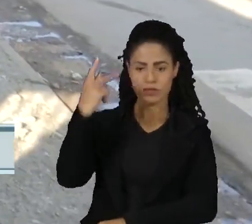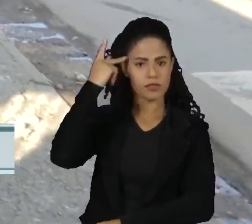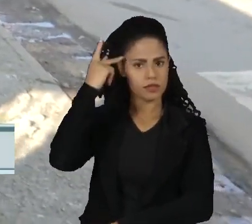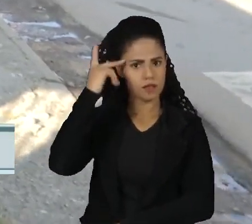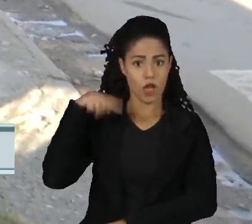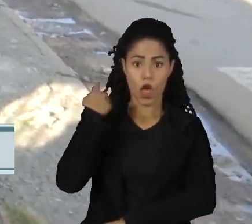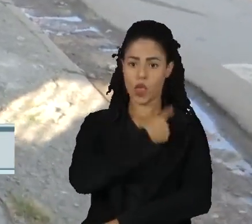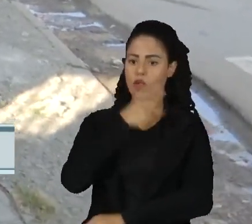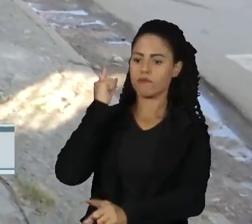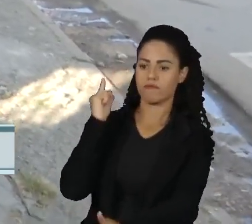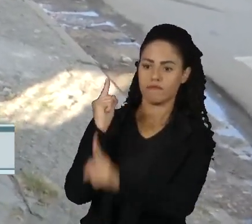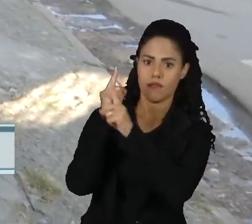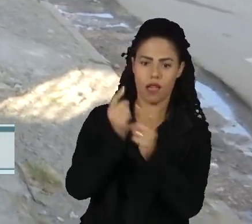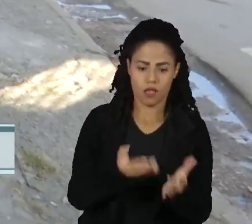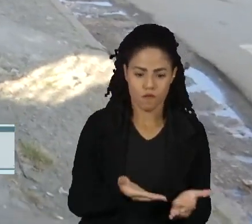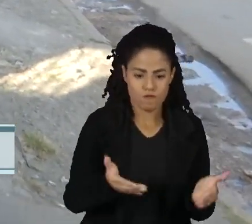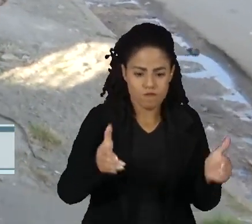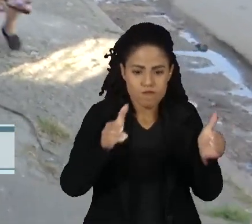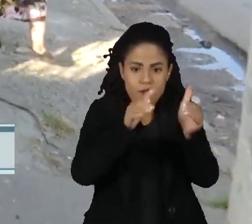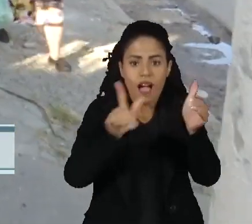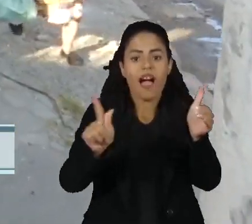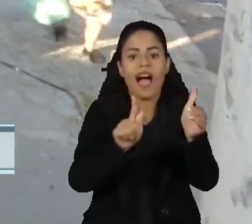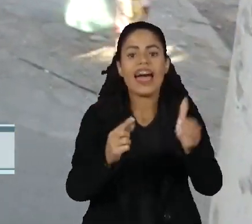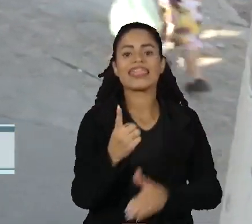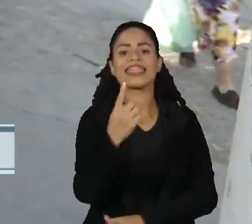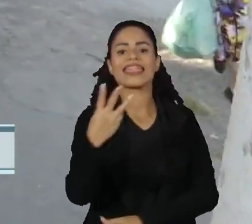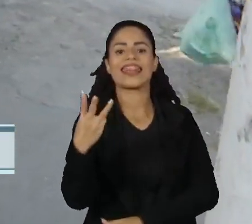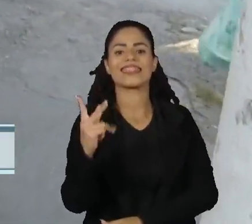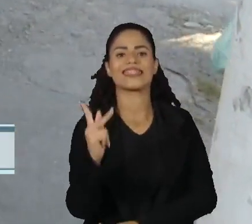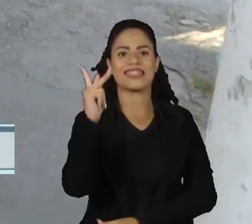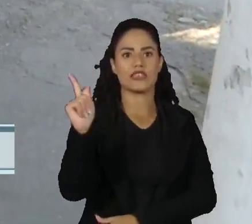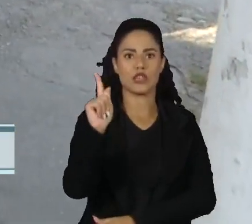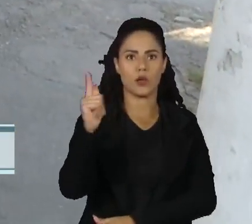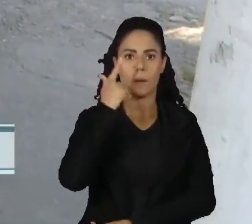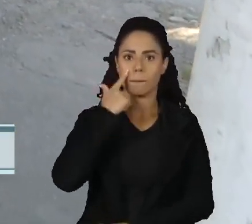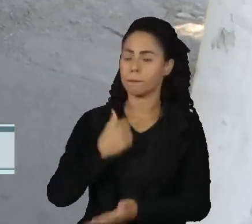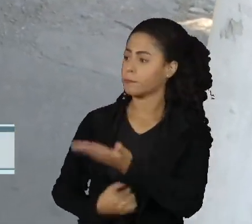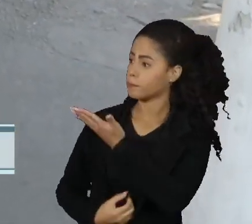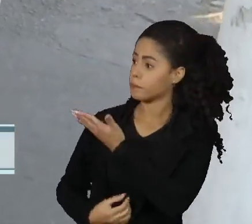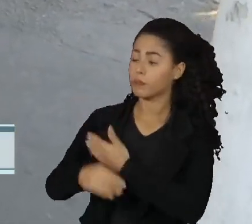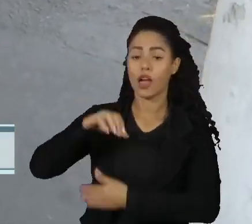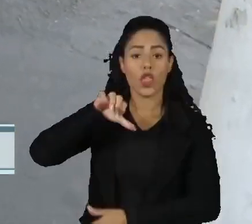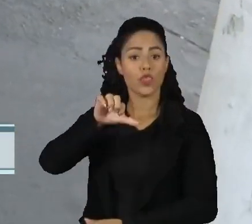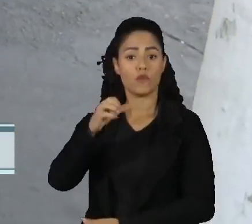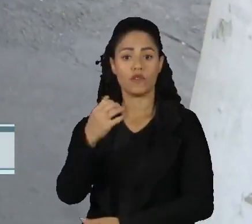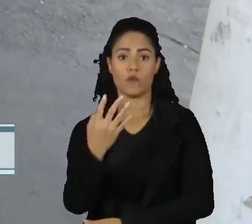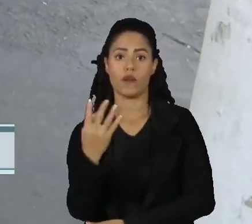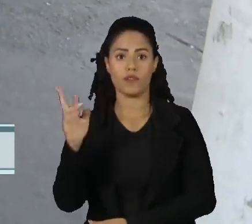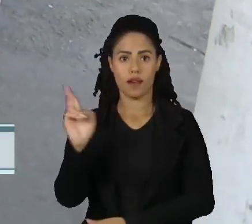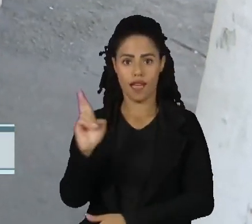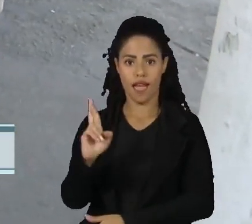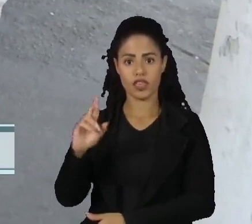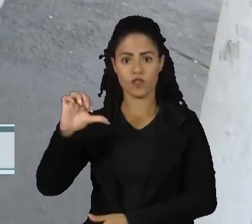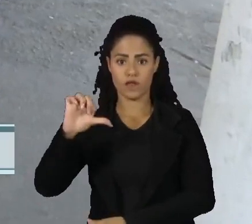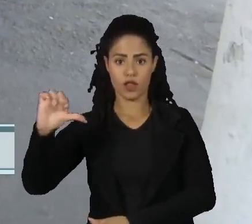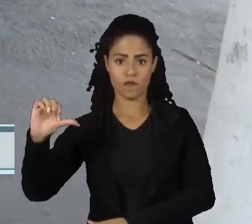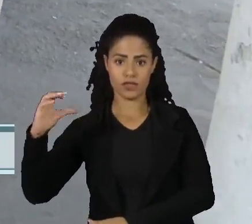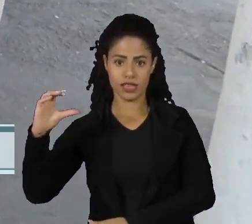nós encontramos o botijão de gás de 13 quilos, olha só, a R$ 94,99.